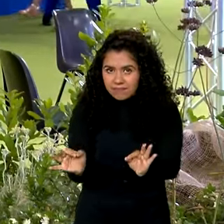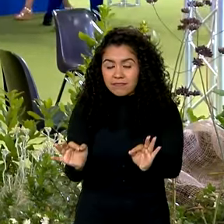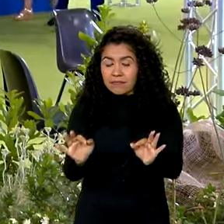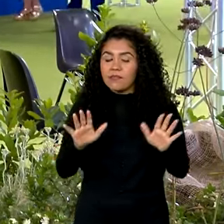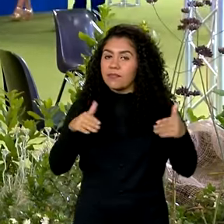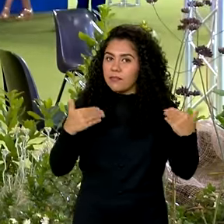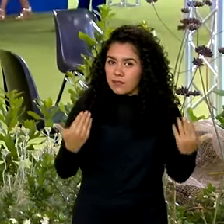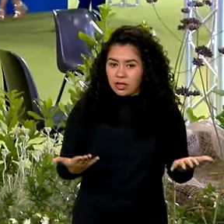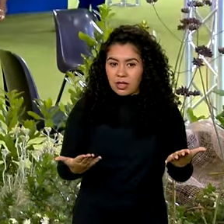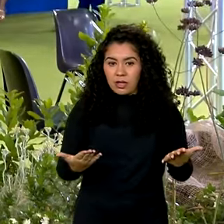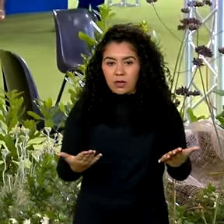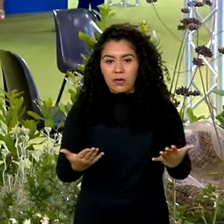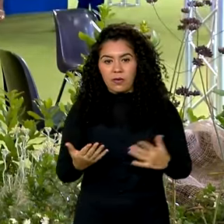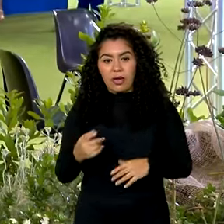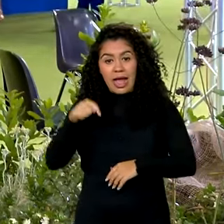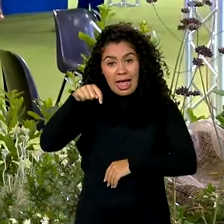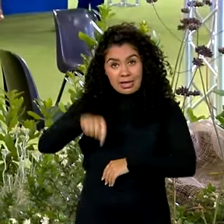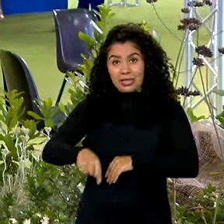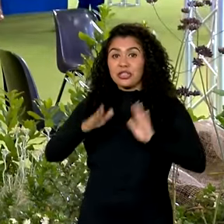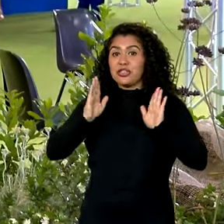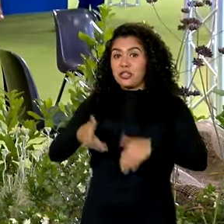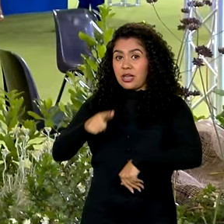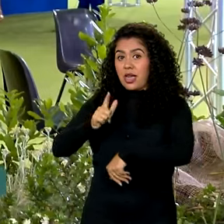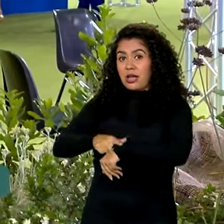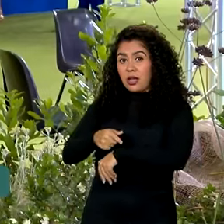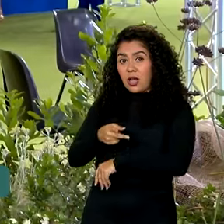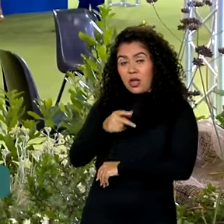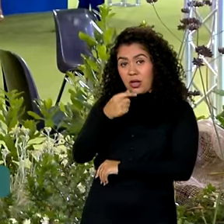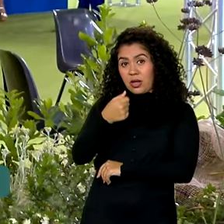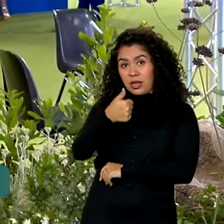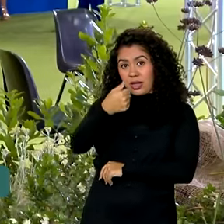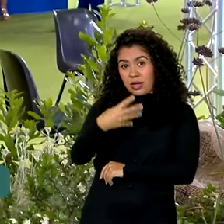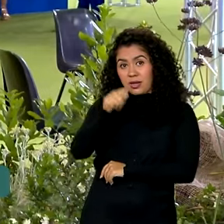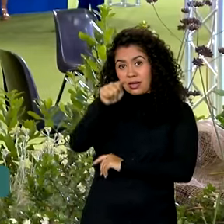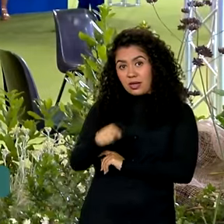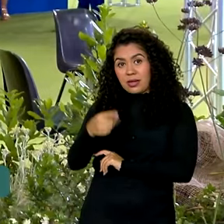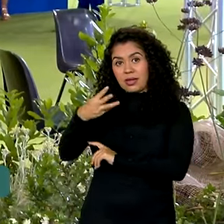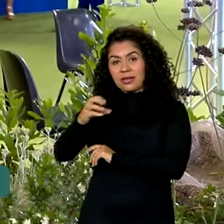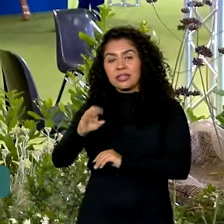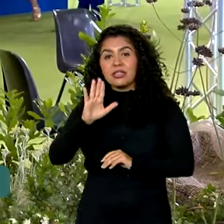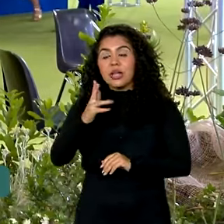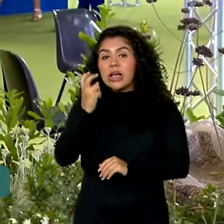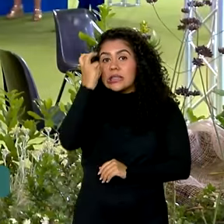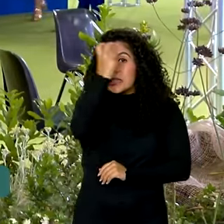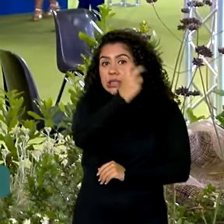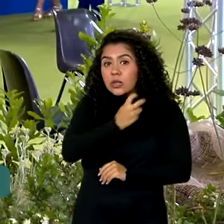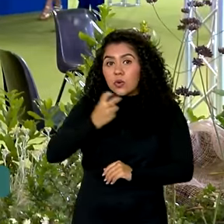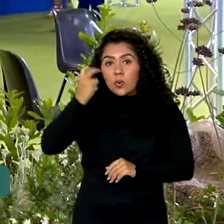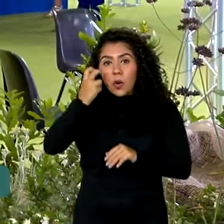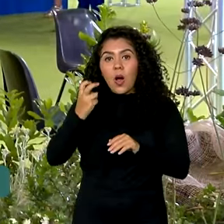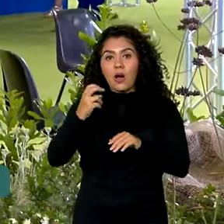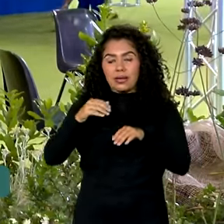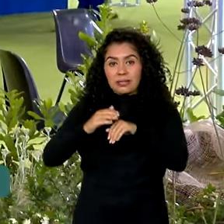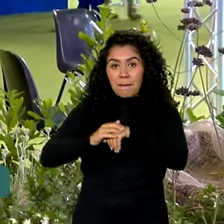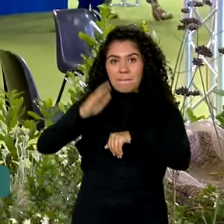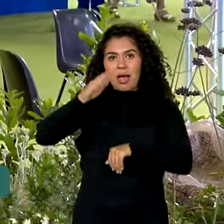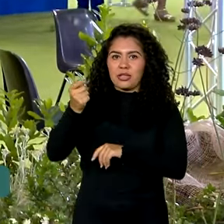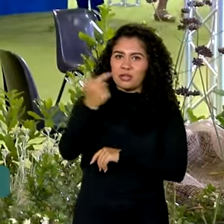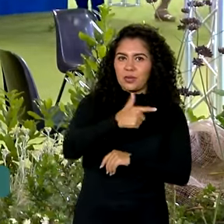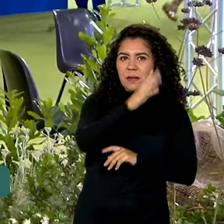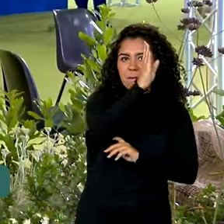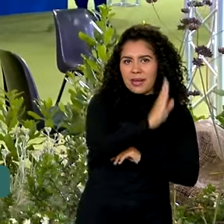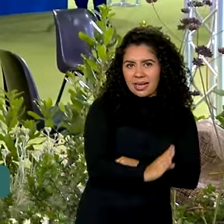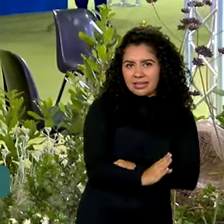Na verdade aqui são duas e meia da tarde porque a gente está às cinco horas, cinco horas à frente do Brasil. Então o